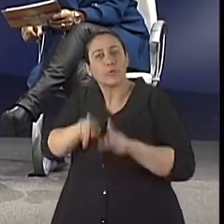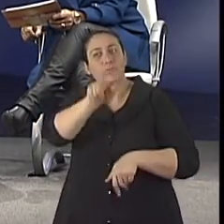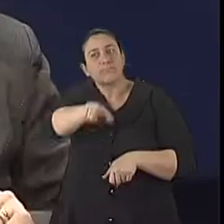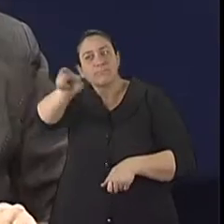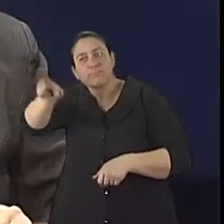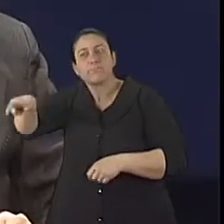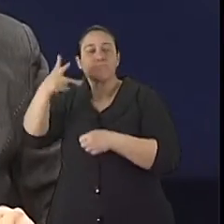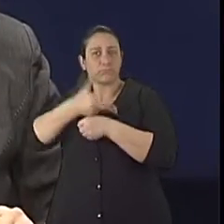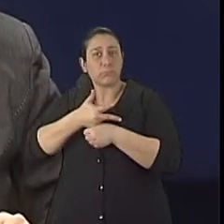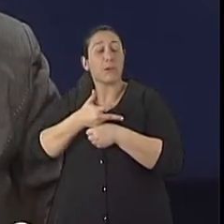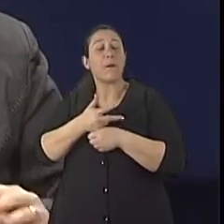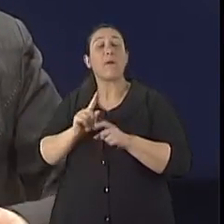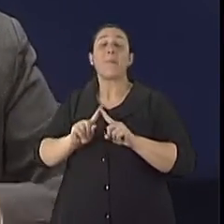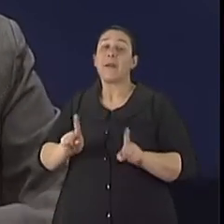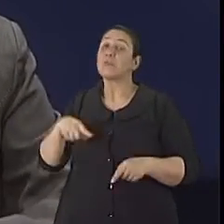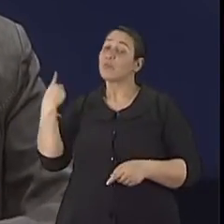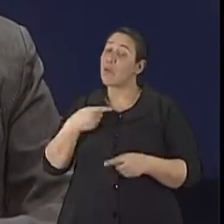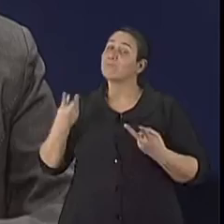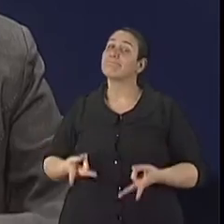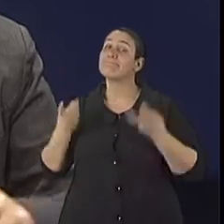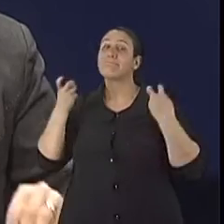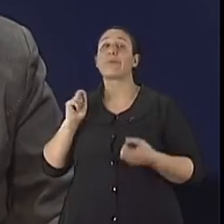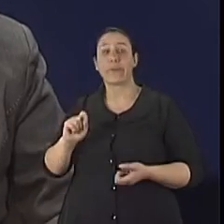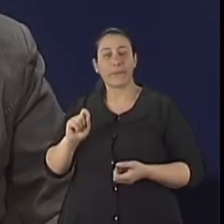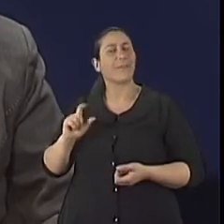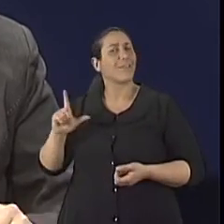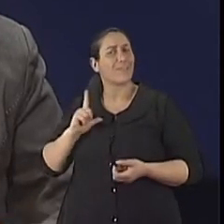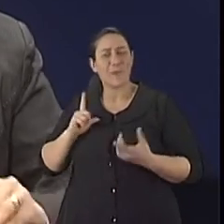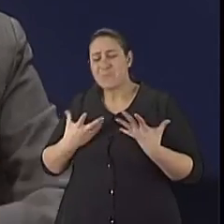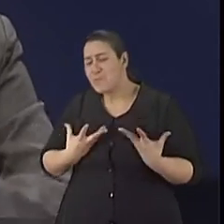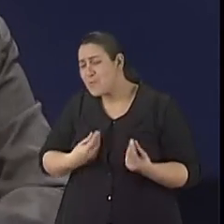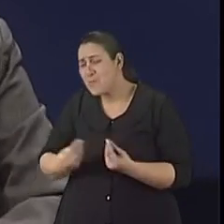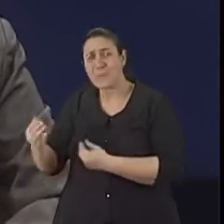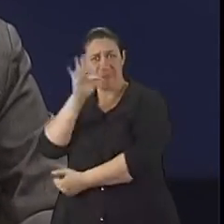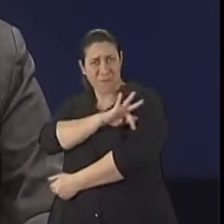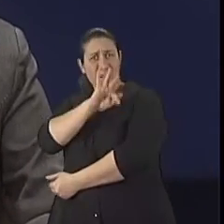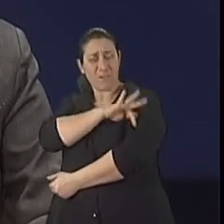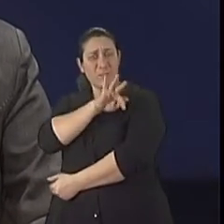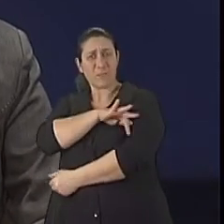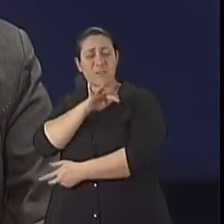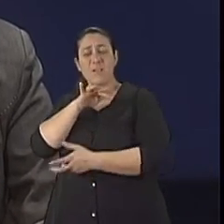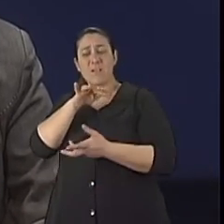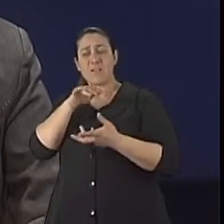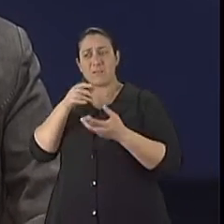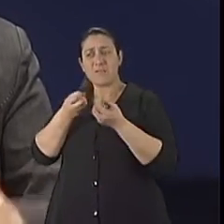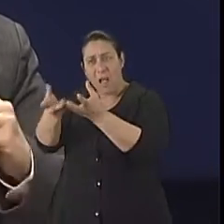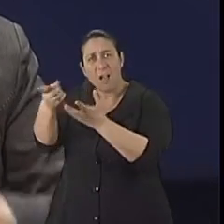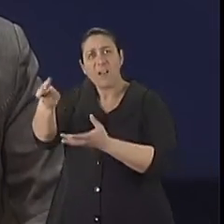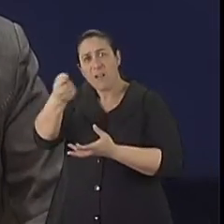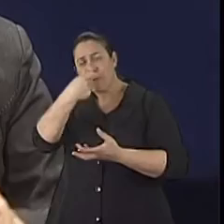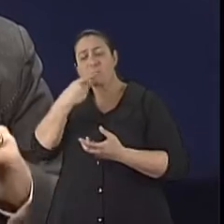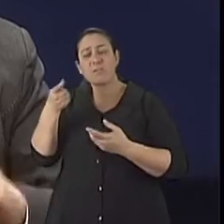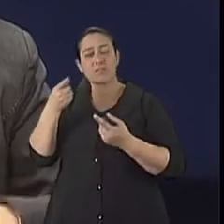idoso. No entanto, nós encontramos nessa lista muitos fármacos que não são próprios para paciente idoso. Que são